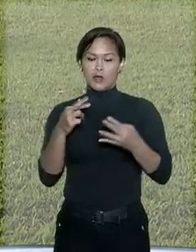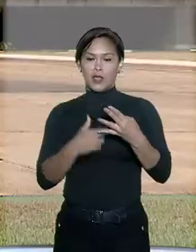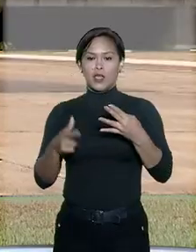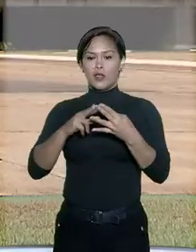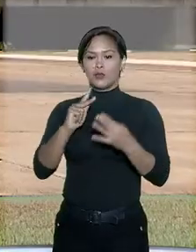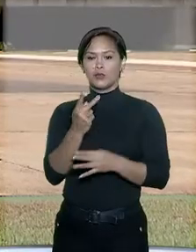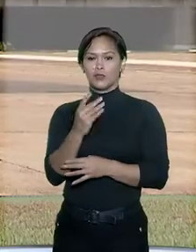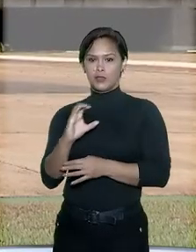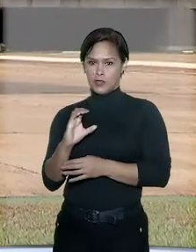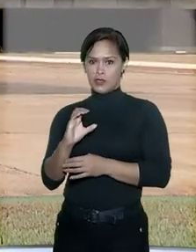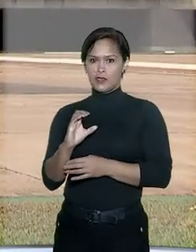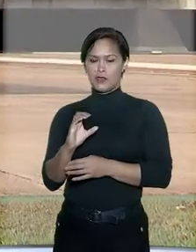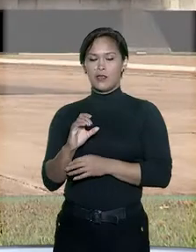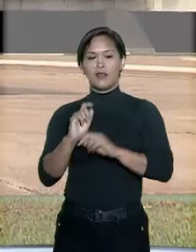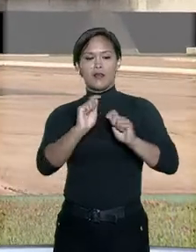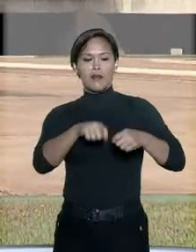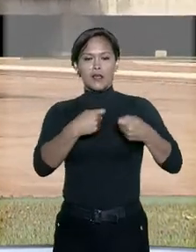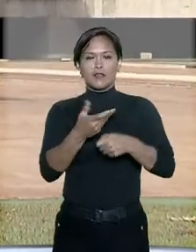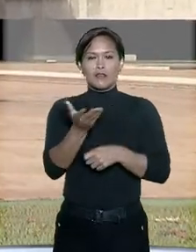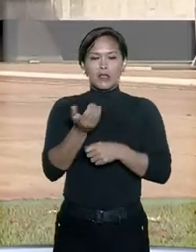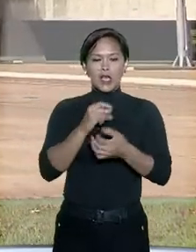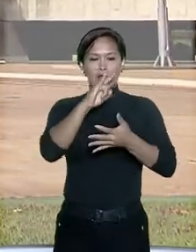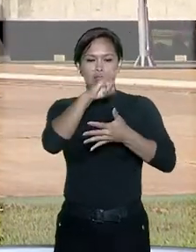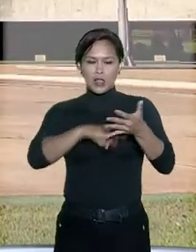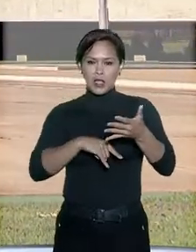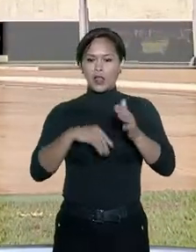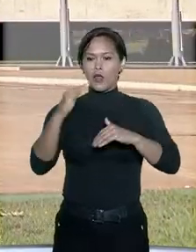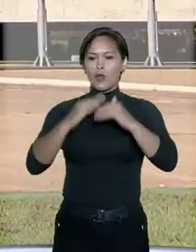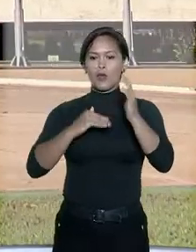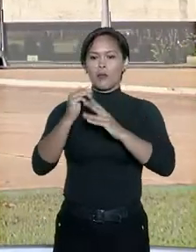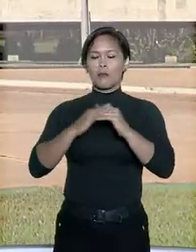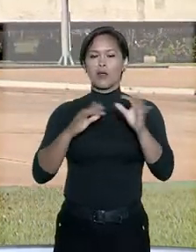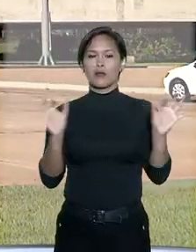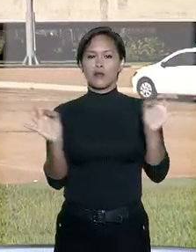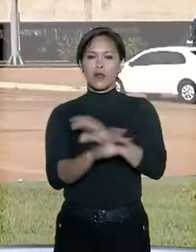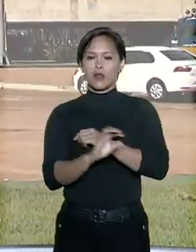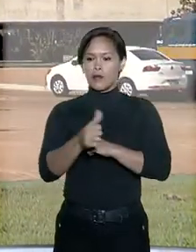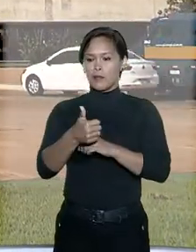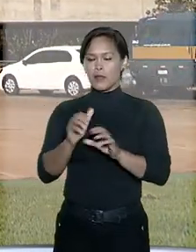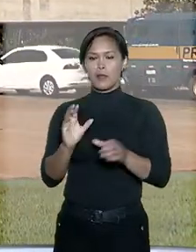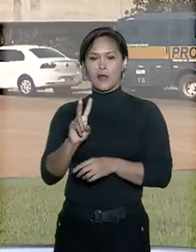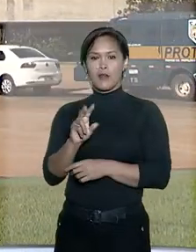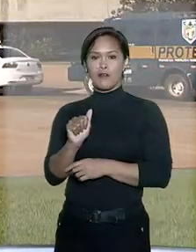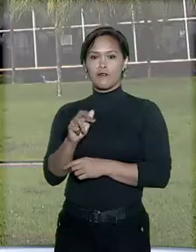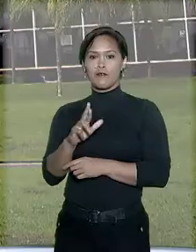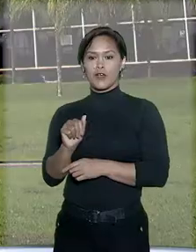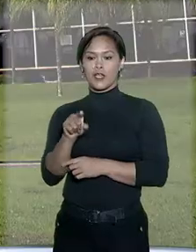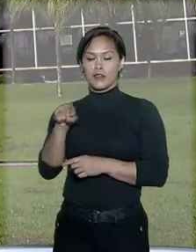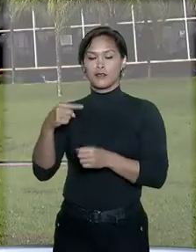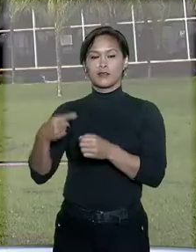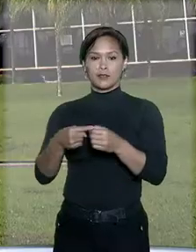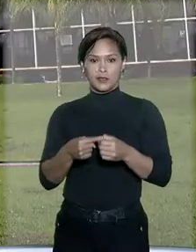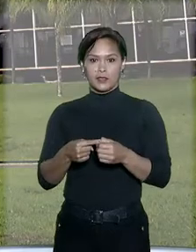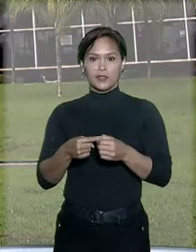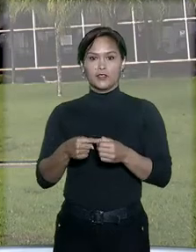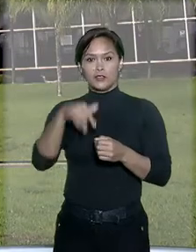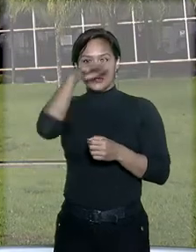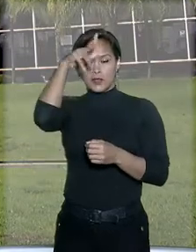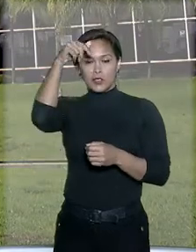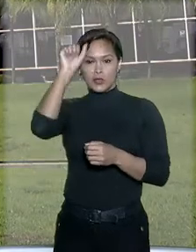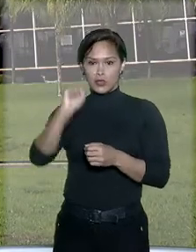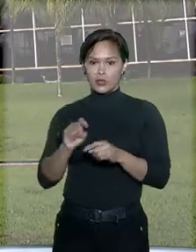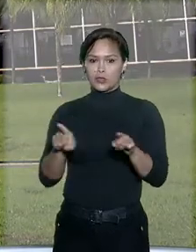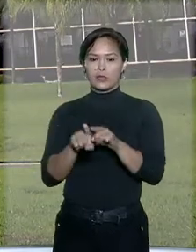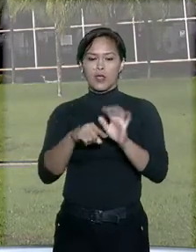habeas corpus, a defesa requereu a declaração de incompetência absoluta da primeira vara criminal de Dourados, além da nulidade de